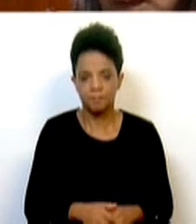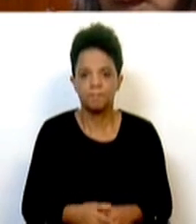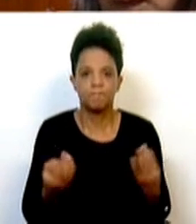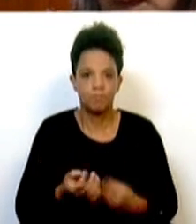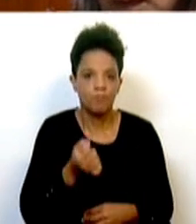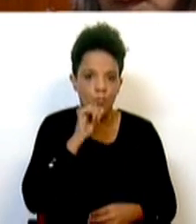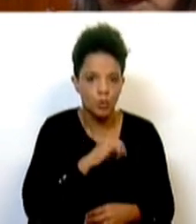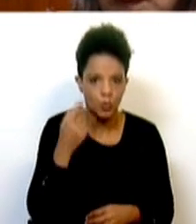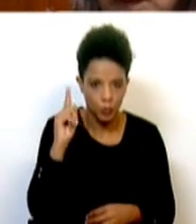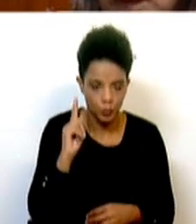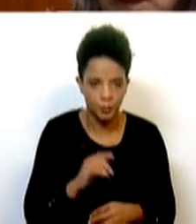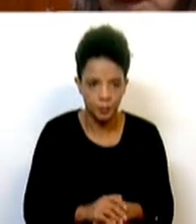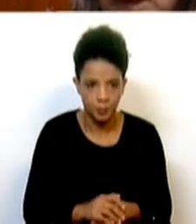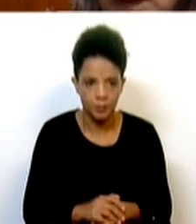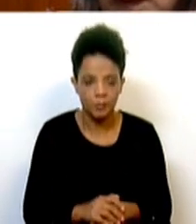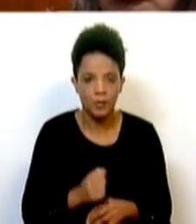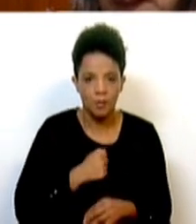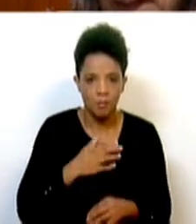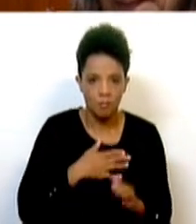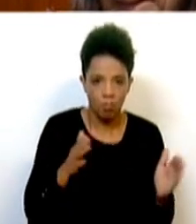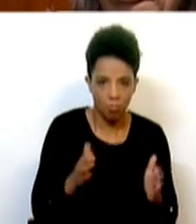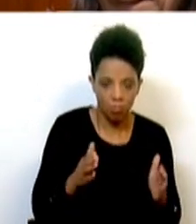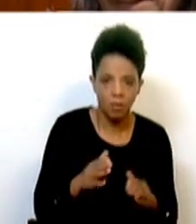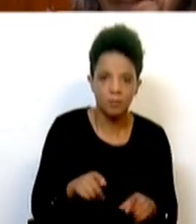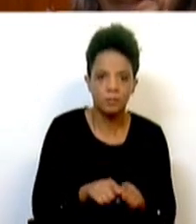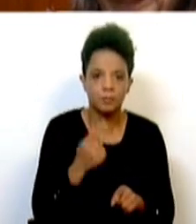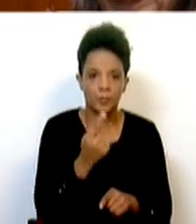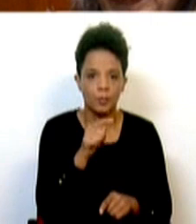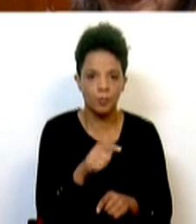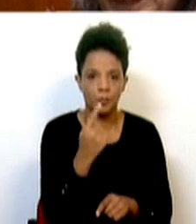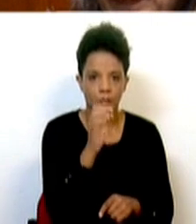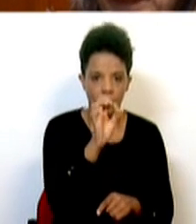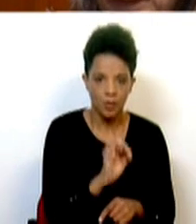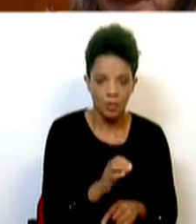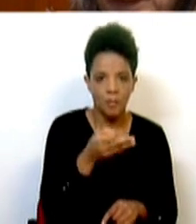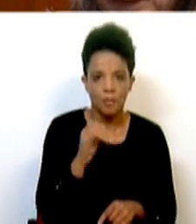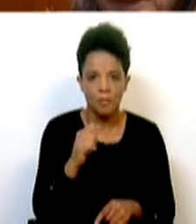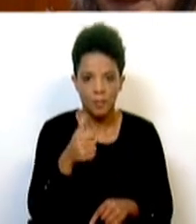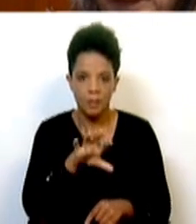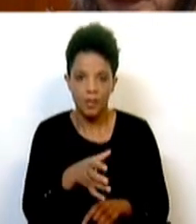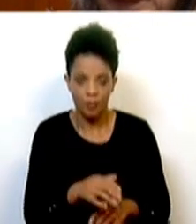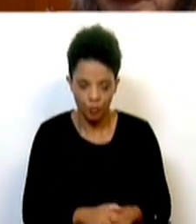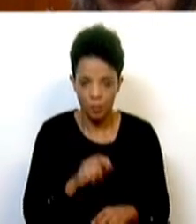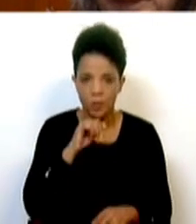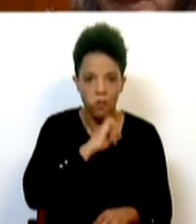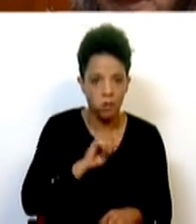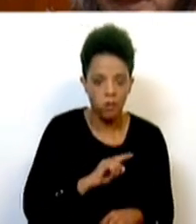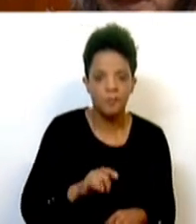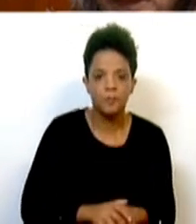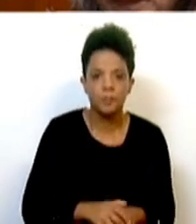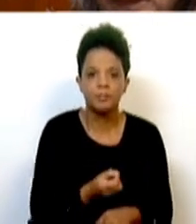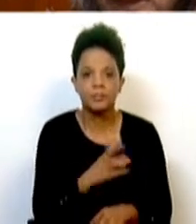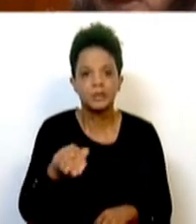as nossas startups representam 1.1% do PIB do país, não é por acaso que nós temos 7